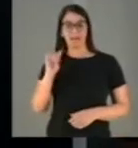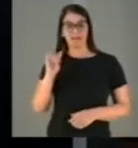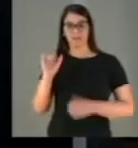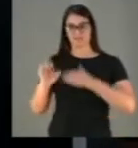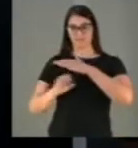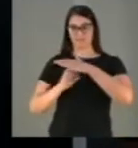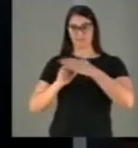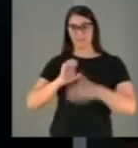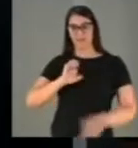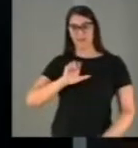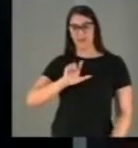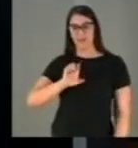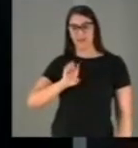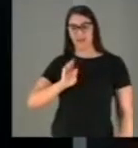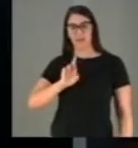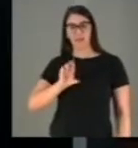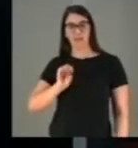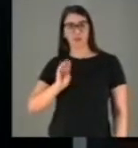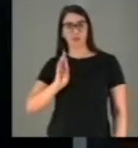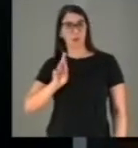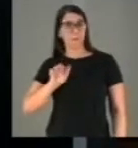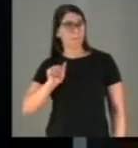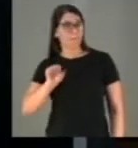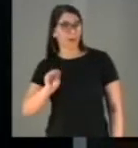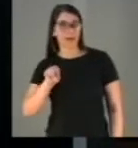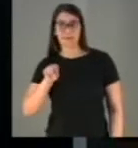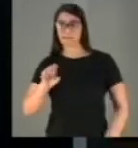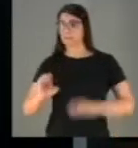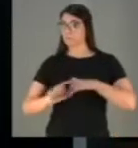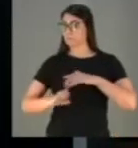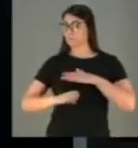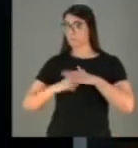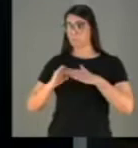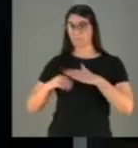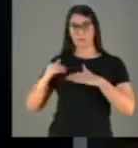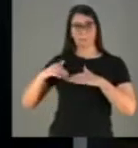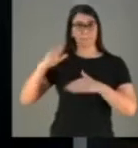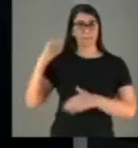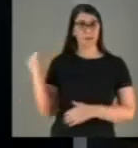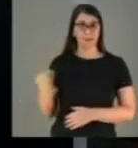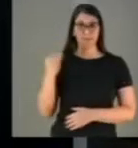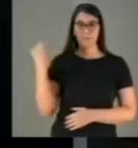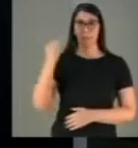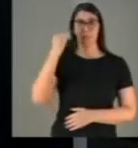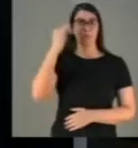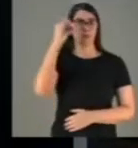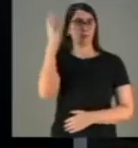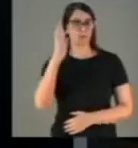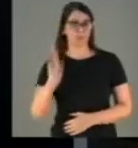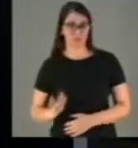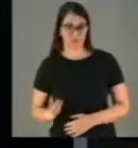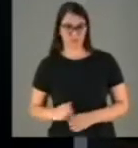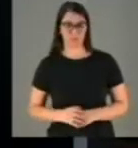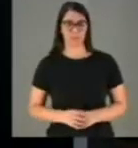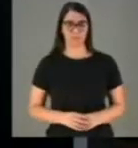uma das empresas mais importantes do país, a holding das holdings do setor elétrico.